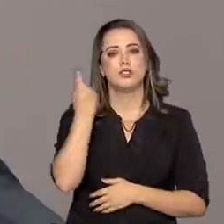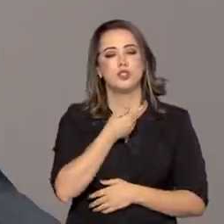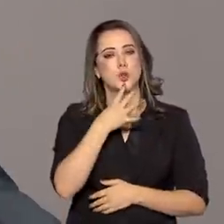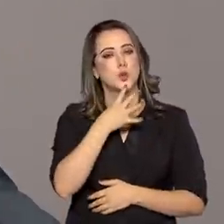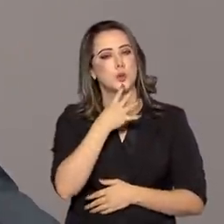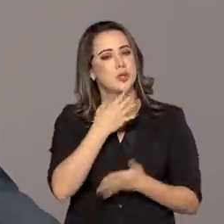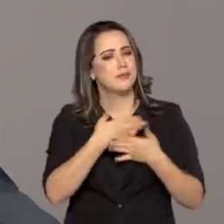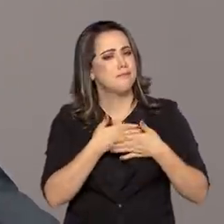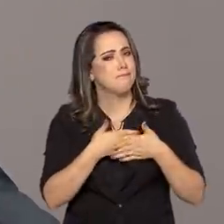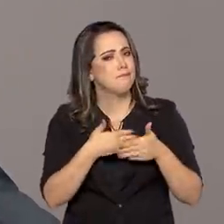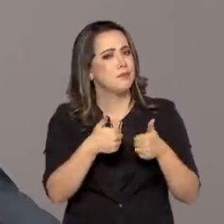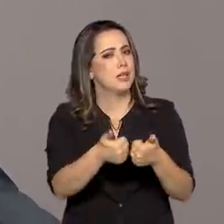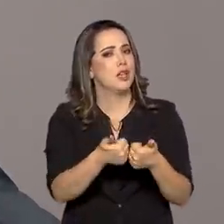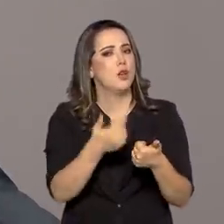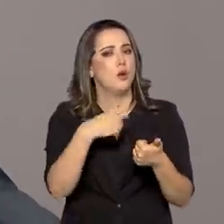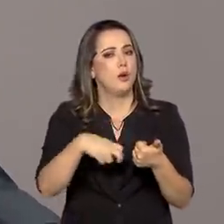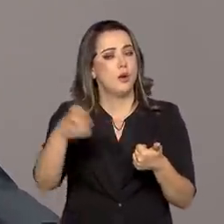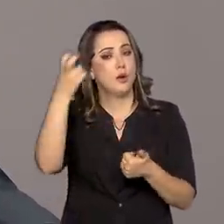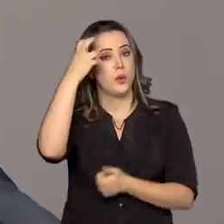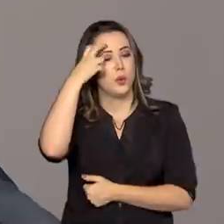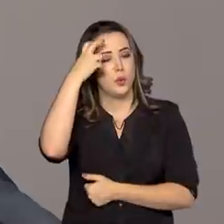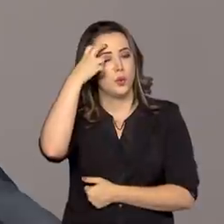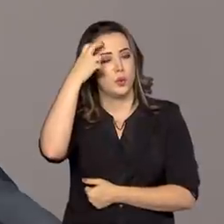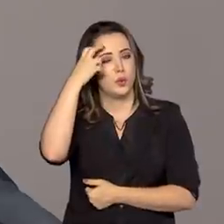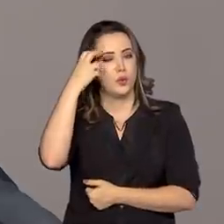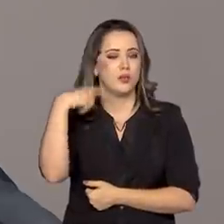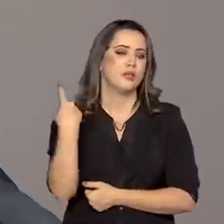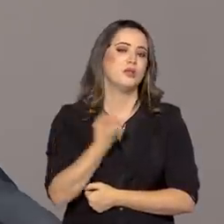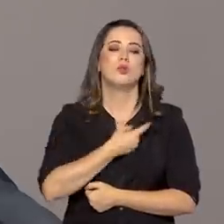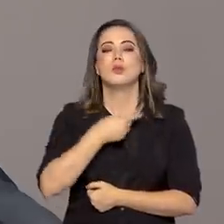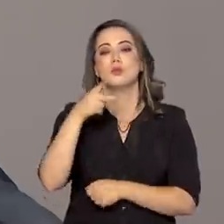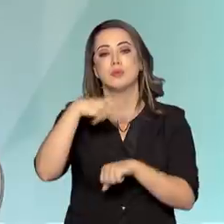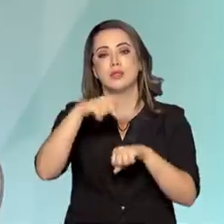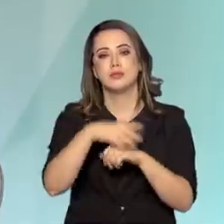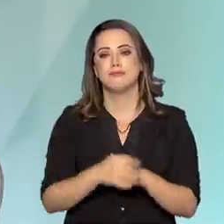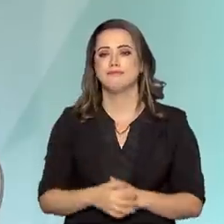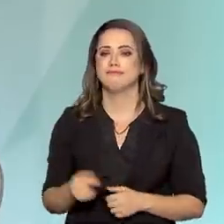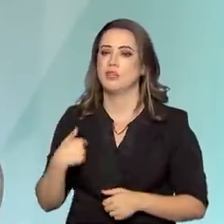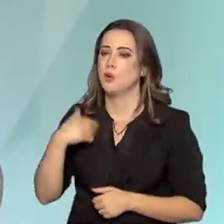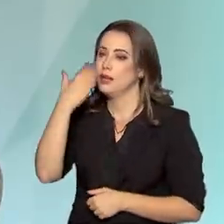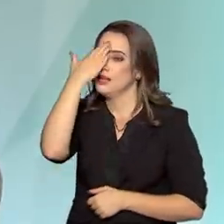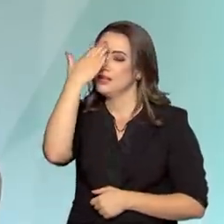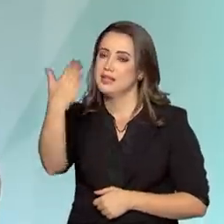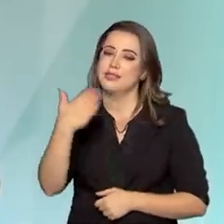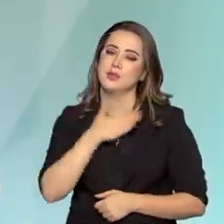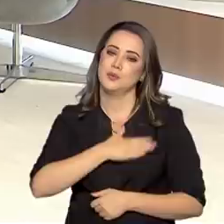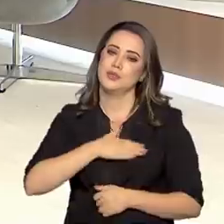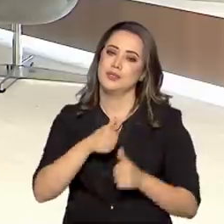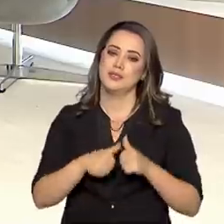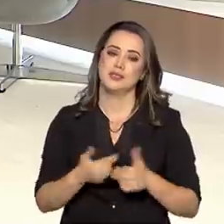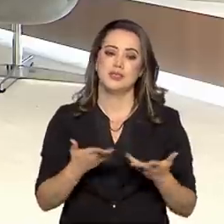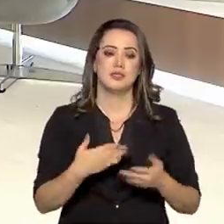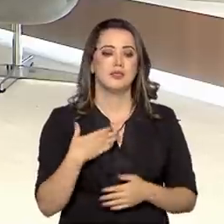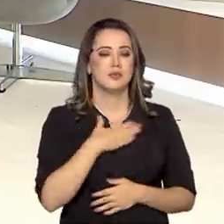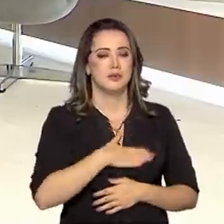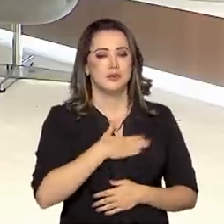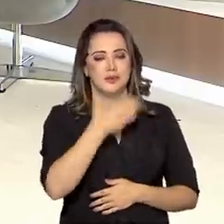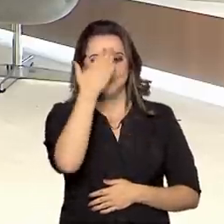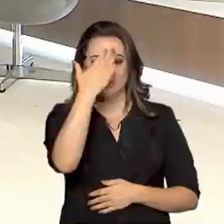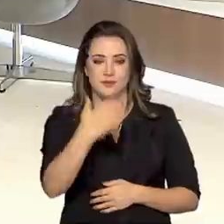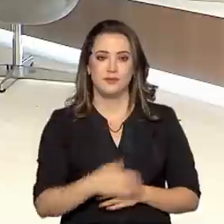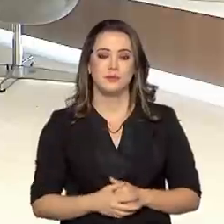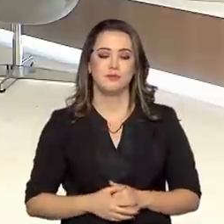melhor da cultura, da história e da intelectualidade brasileiras. Eu que agradeço, foi um grande prazer estar aqui. Obrigada, foi um prazer e boa noite.